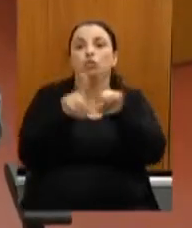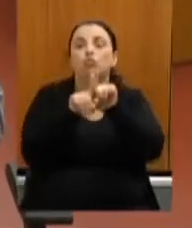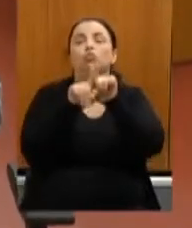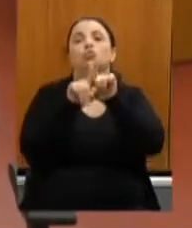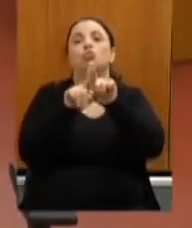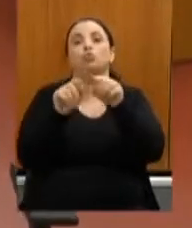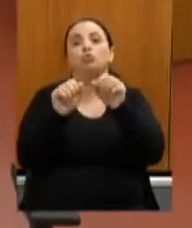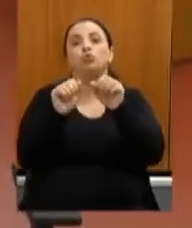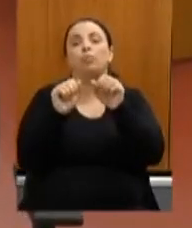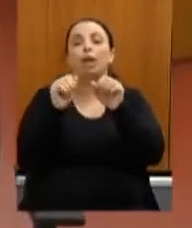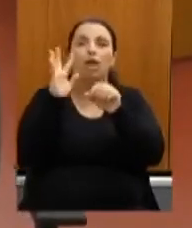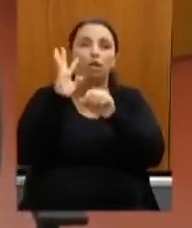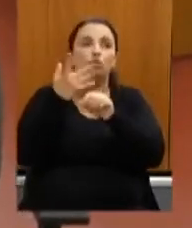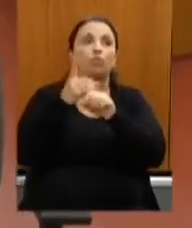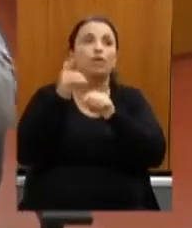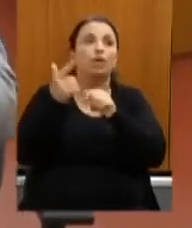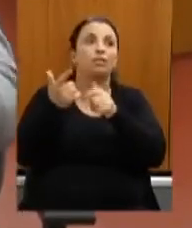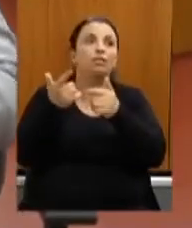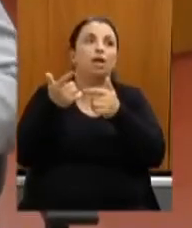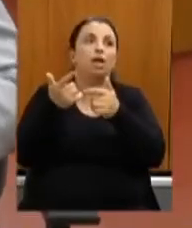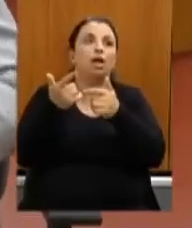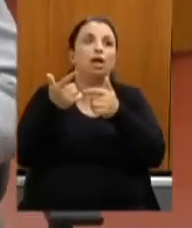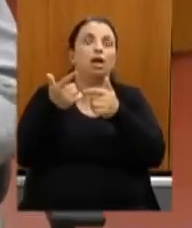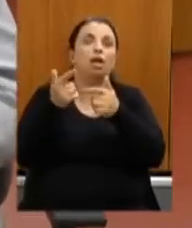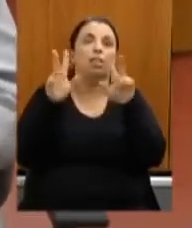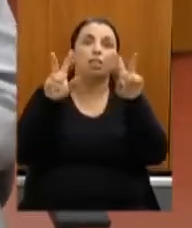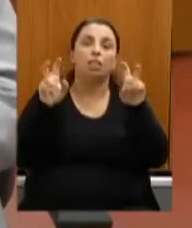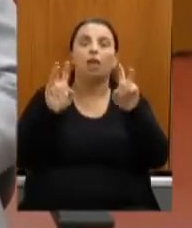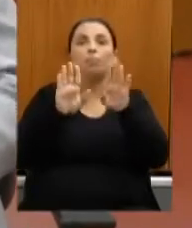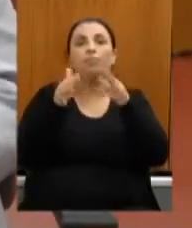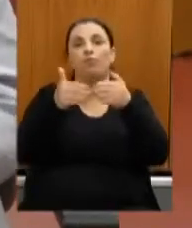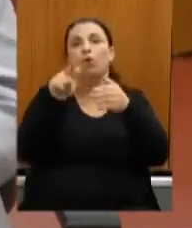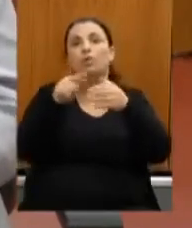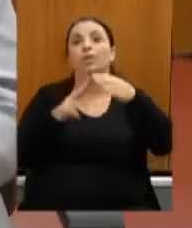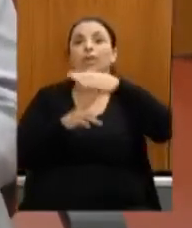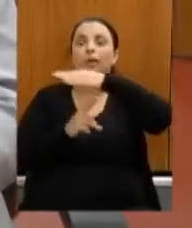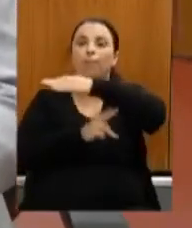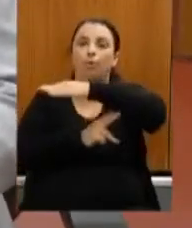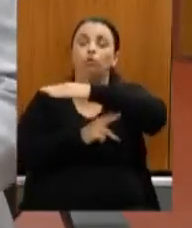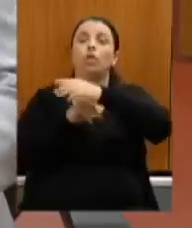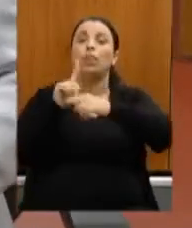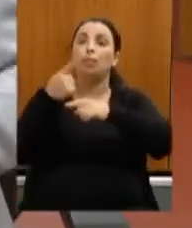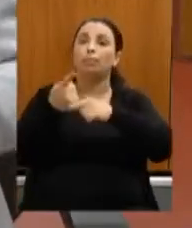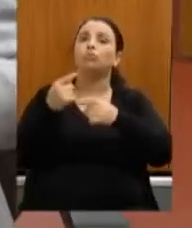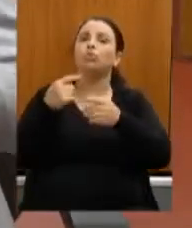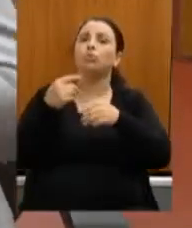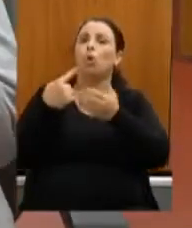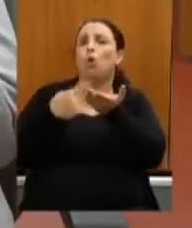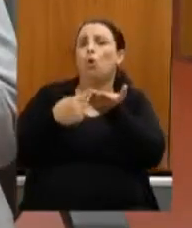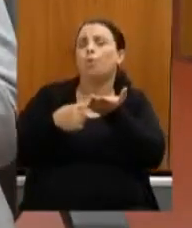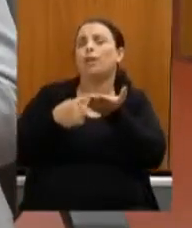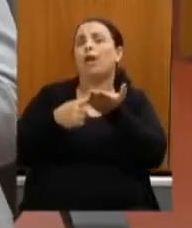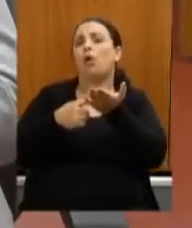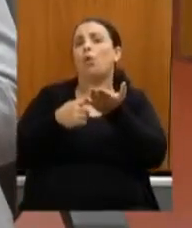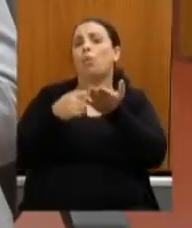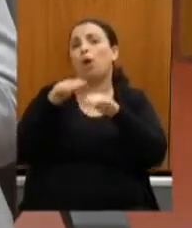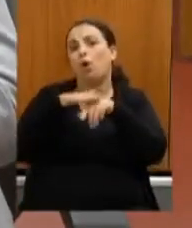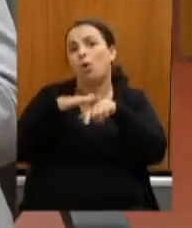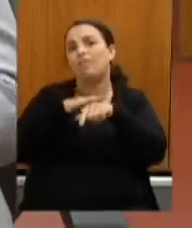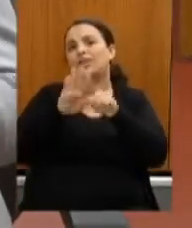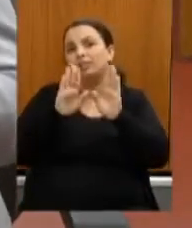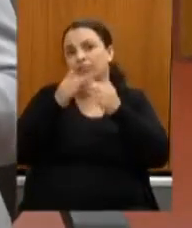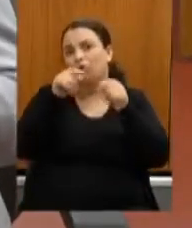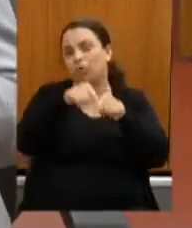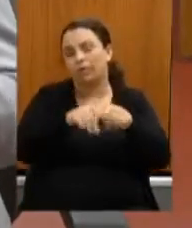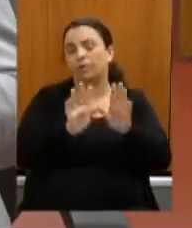depois nós poderíamos combinar uma conversa sobre isso específica com relação ao vapor